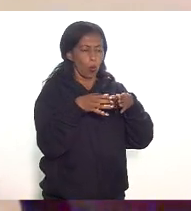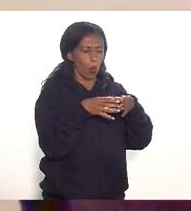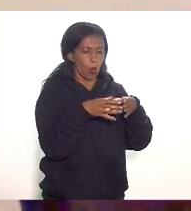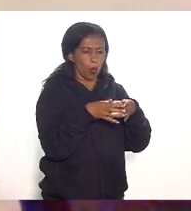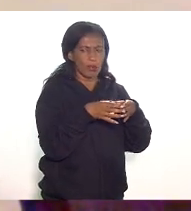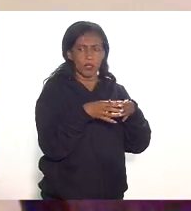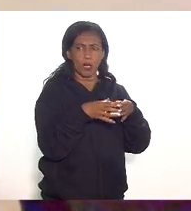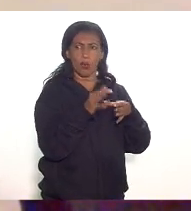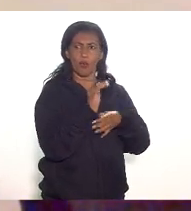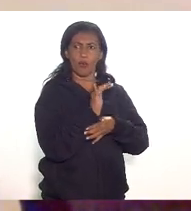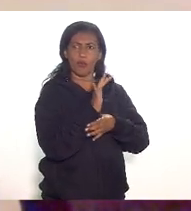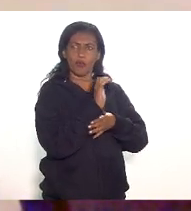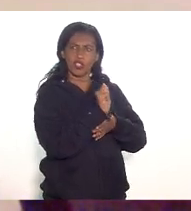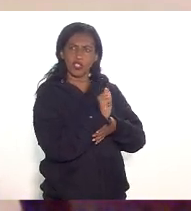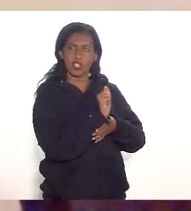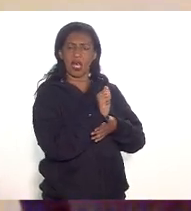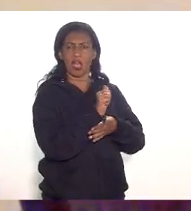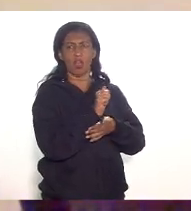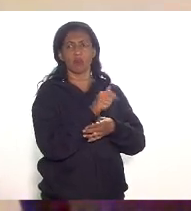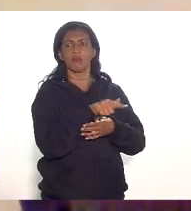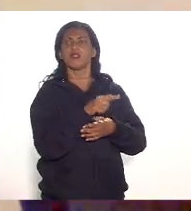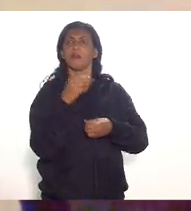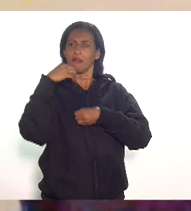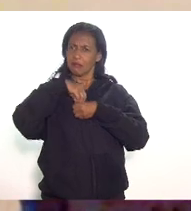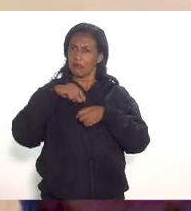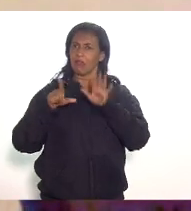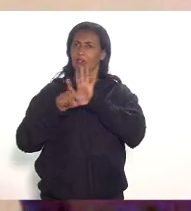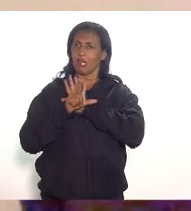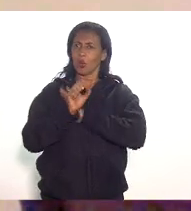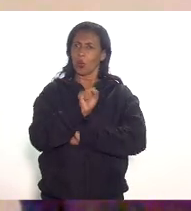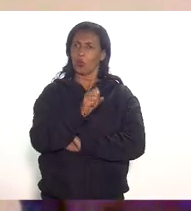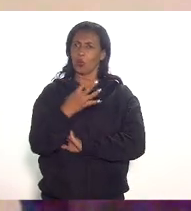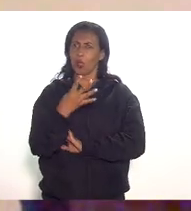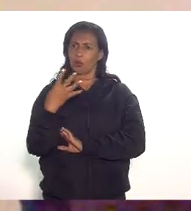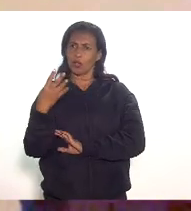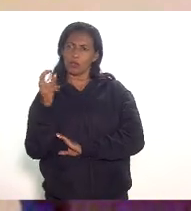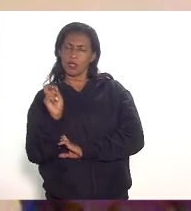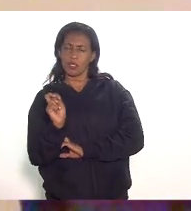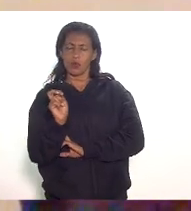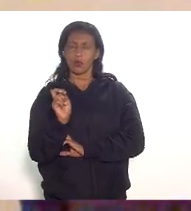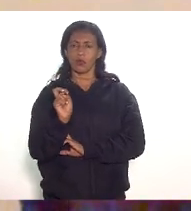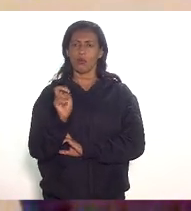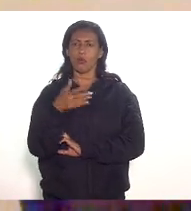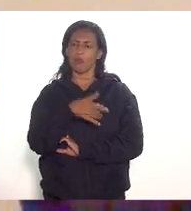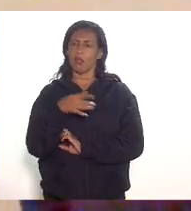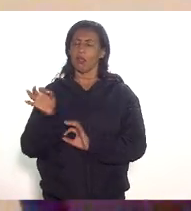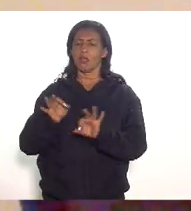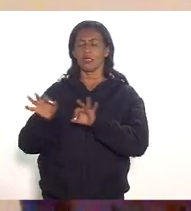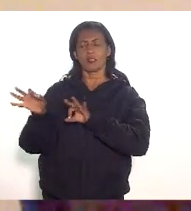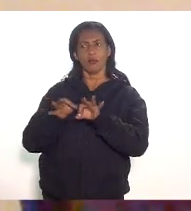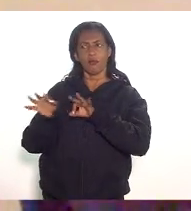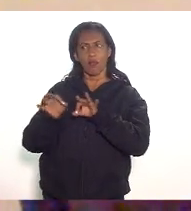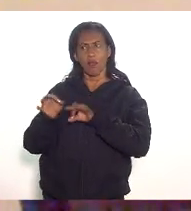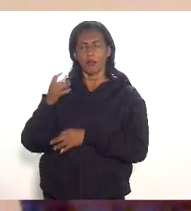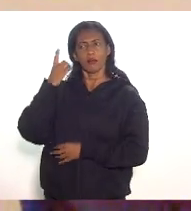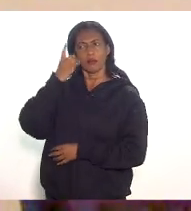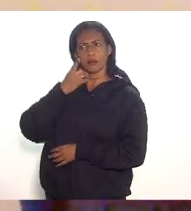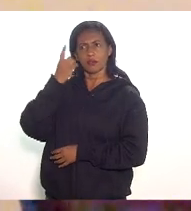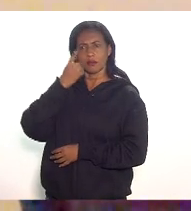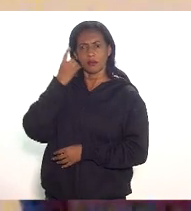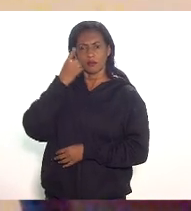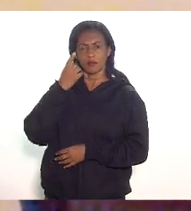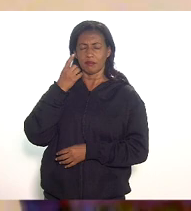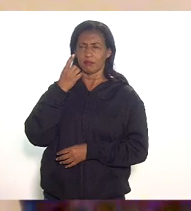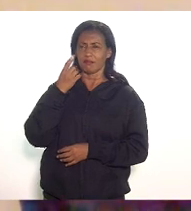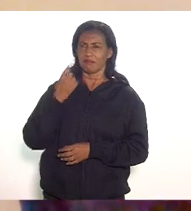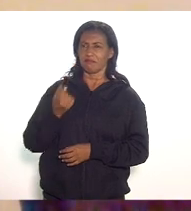incentivo fiscal que também está previsto na lei 8.445 então dessa forma deputado se